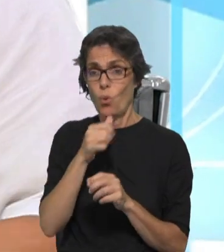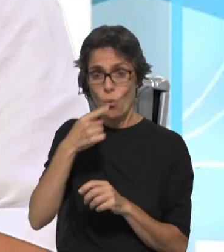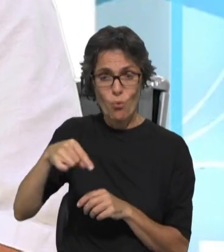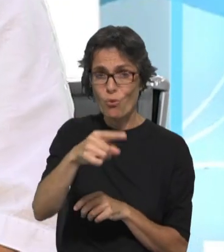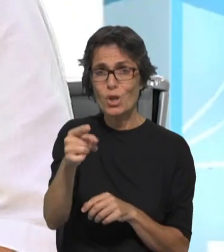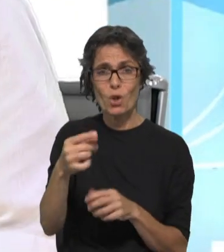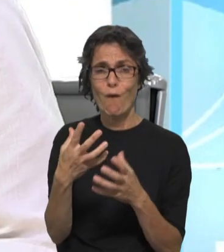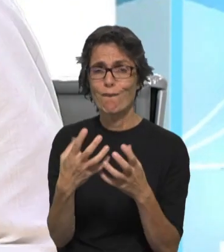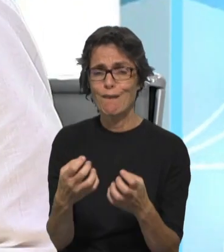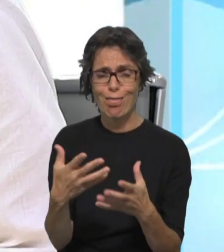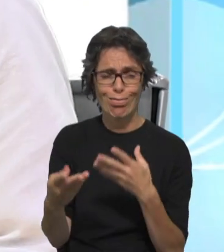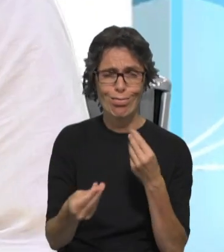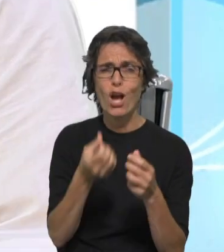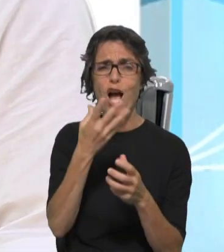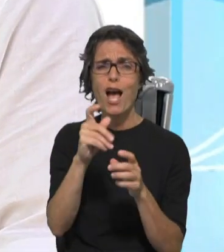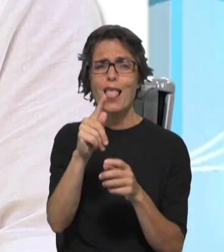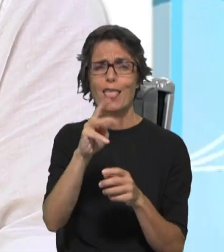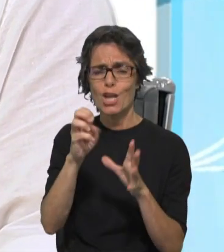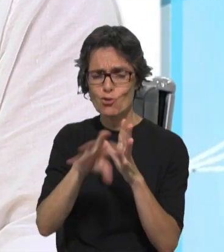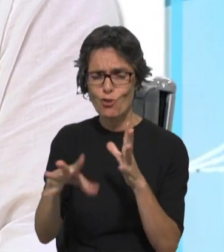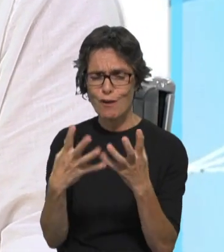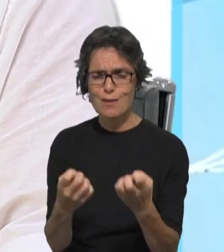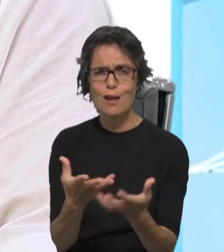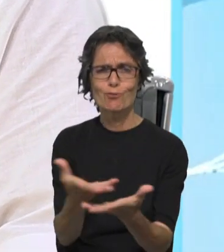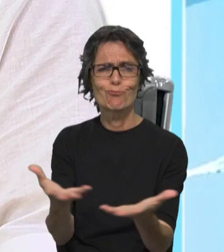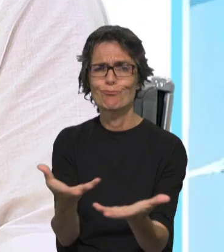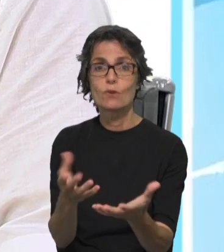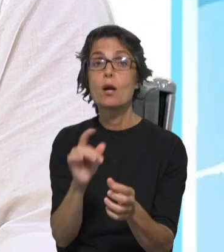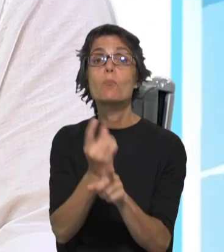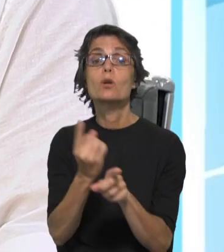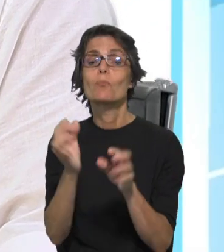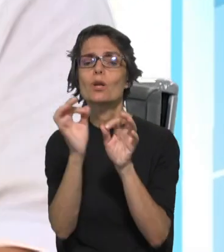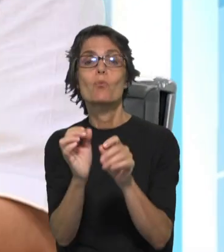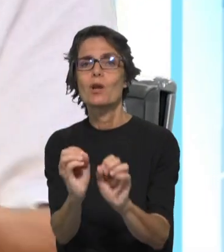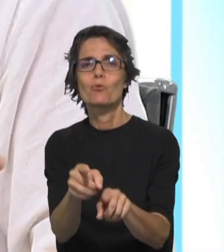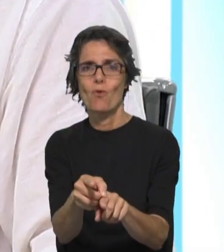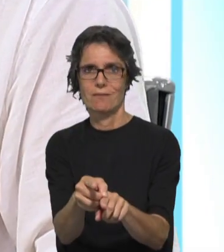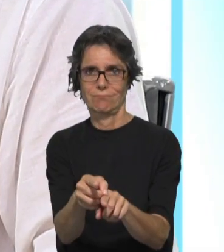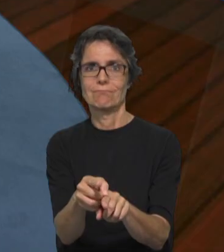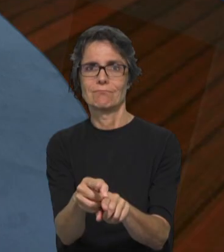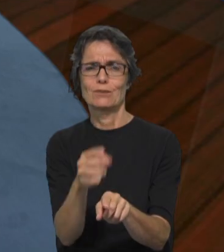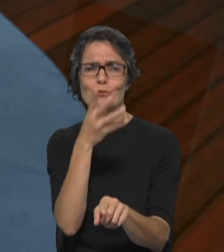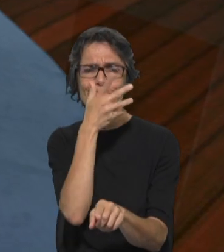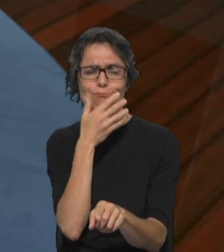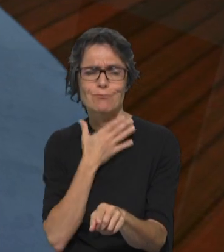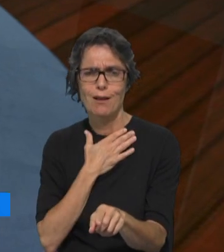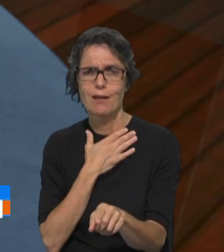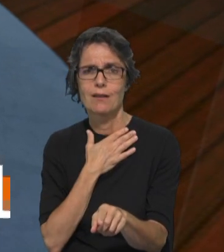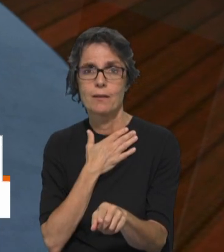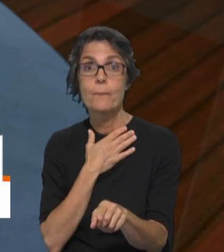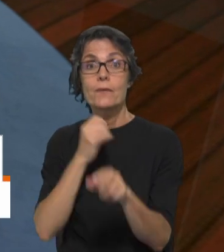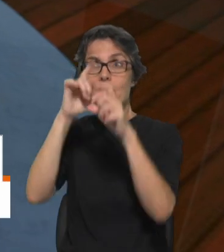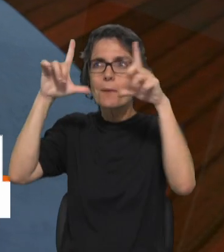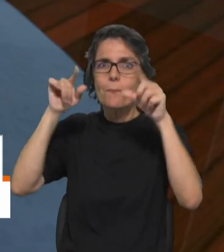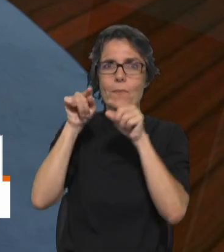leito ali, cheio de lixo, seco, que só nos faz pensar na morte e na tristeza que é aquilo estar assim. Portanto, esta imagem